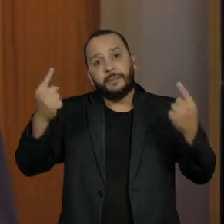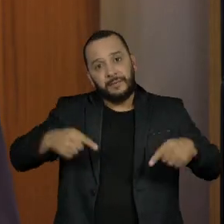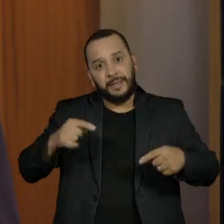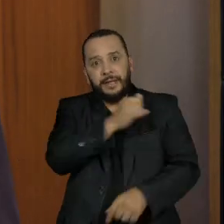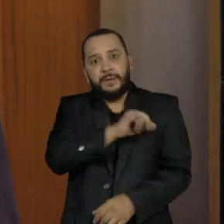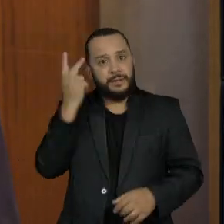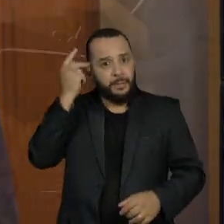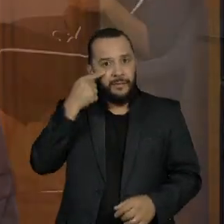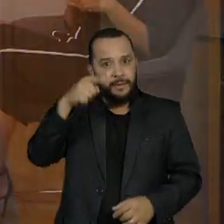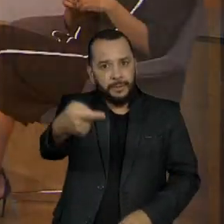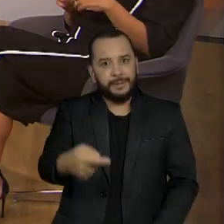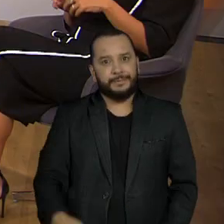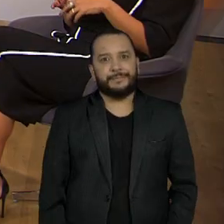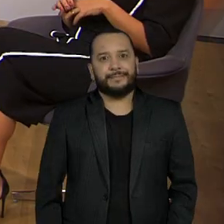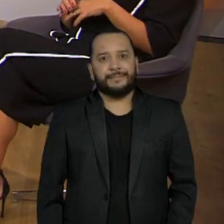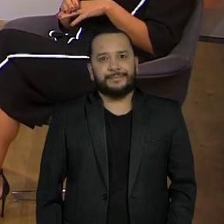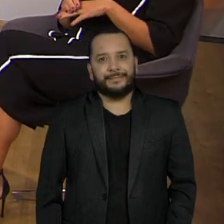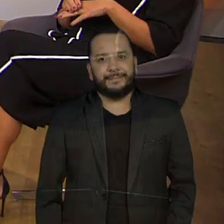A gente volta já.